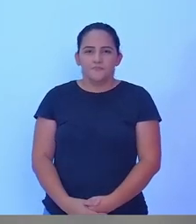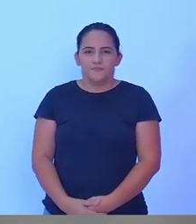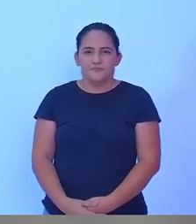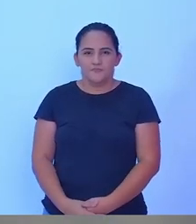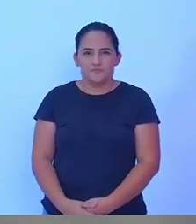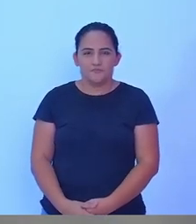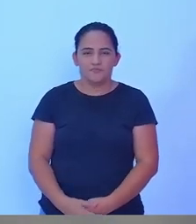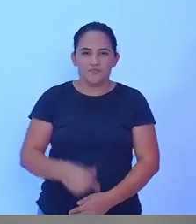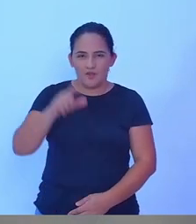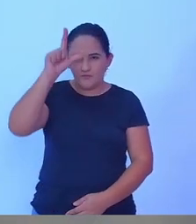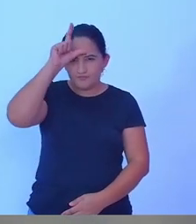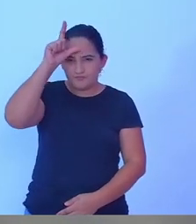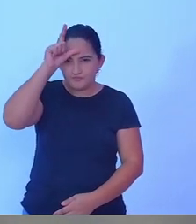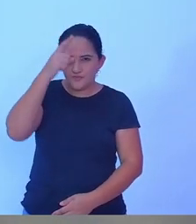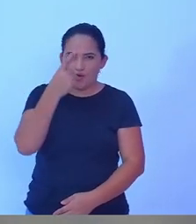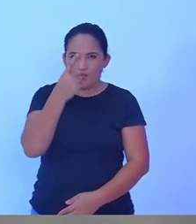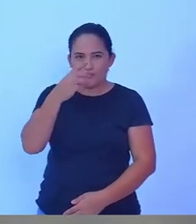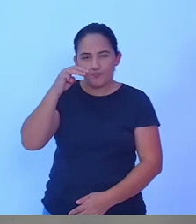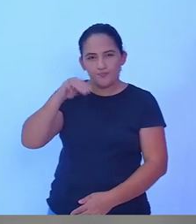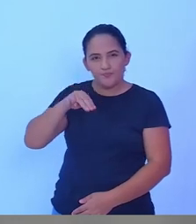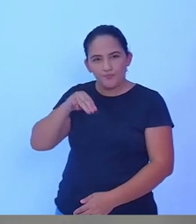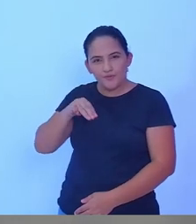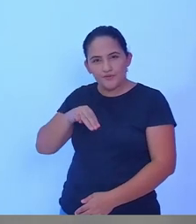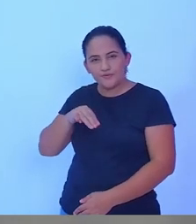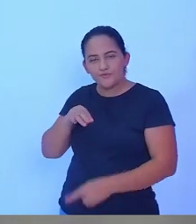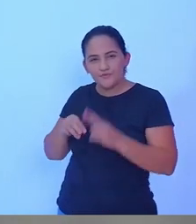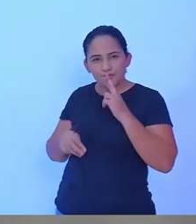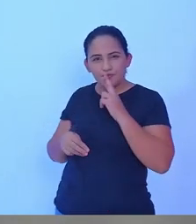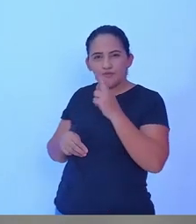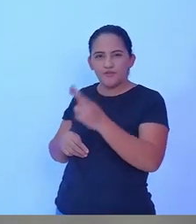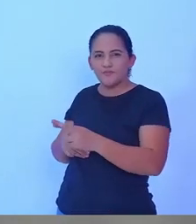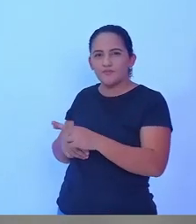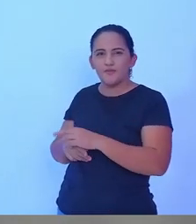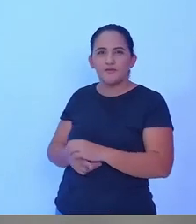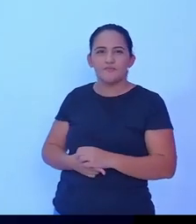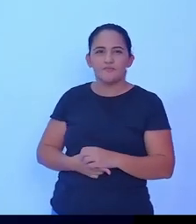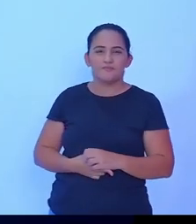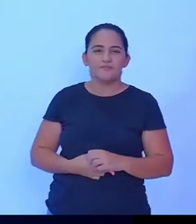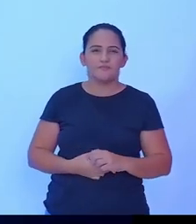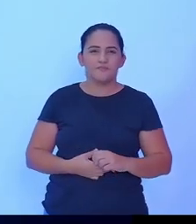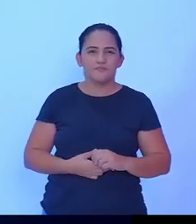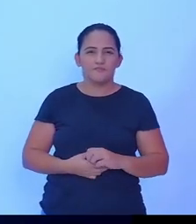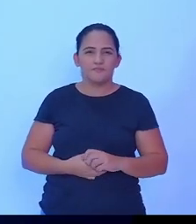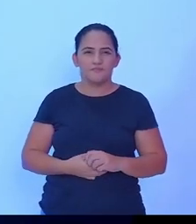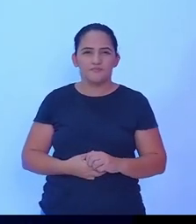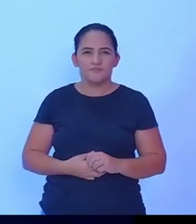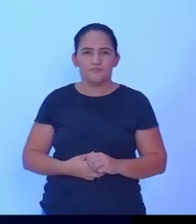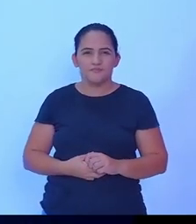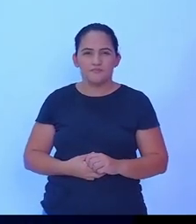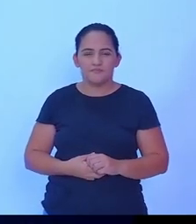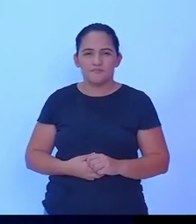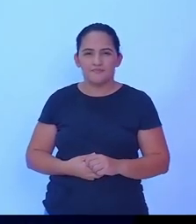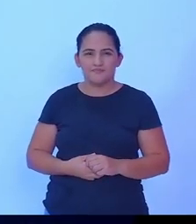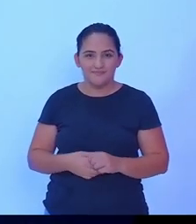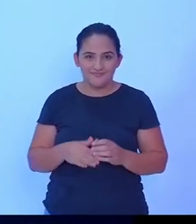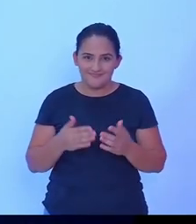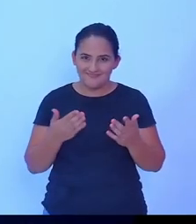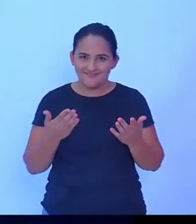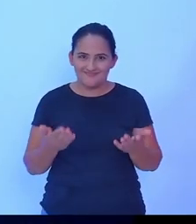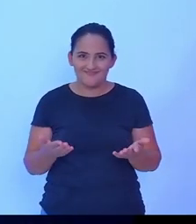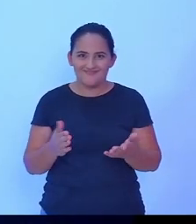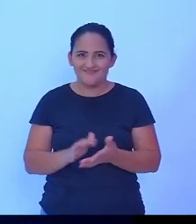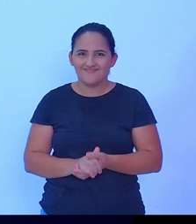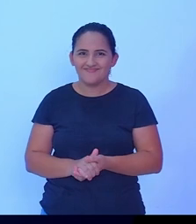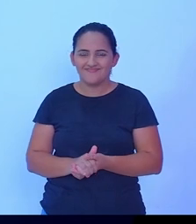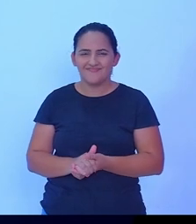tem um minuto para a tréplica. Veja bem, eu perguntei